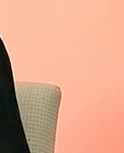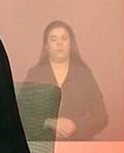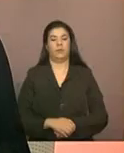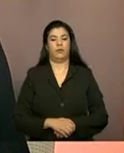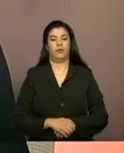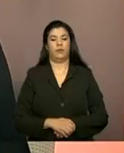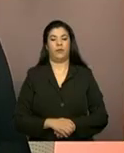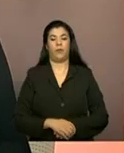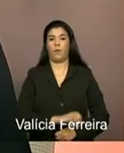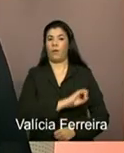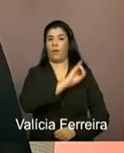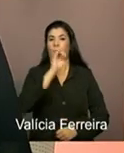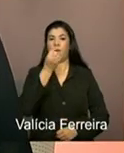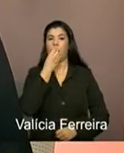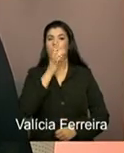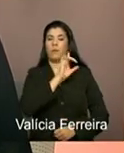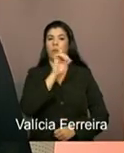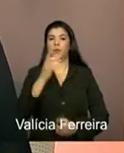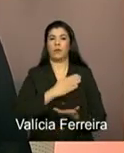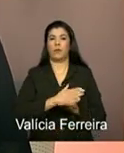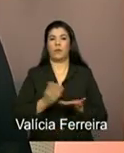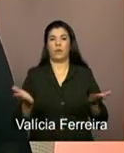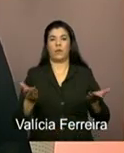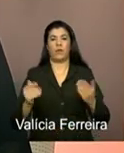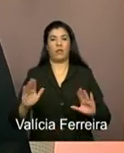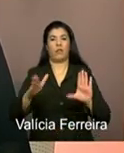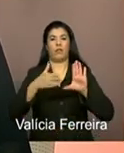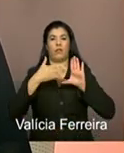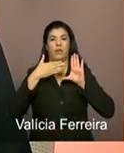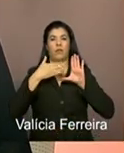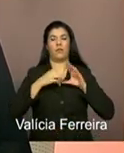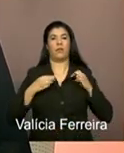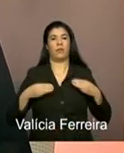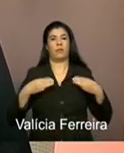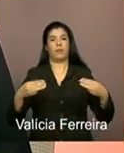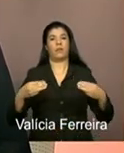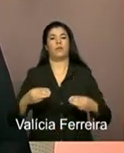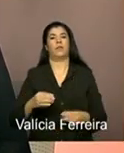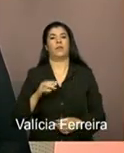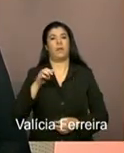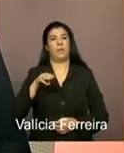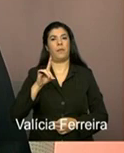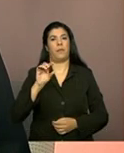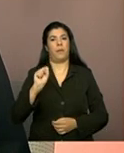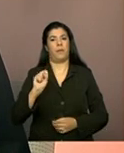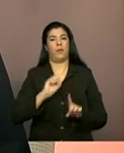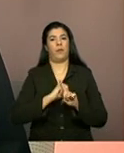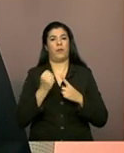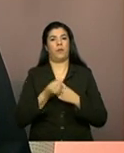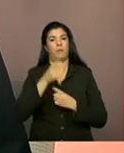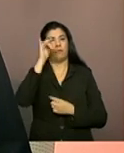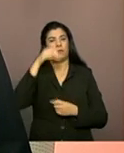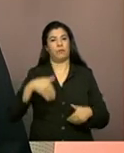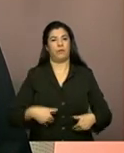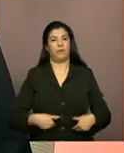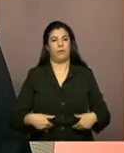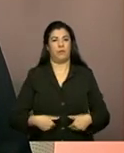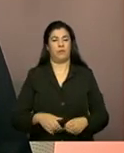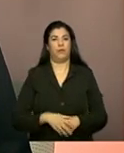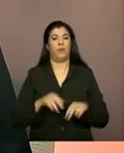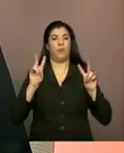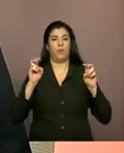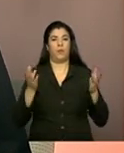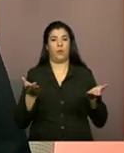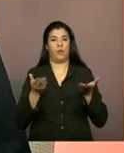Olá, bom dia! Está no ar mais uma teleconferência do Ministério do Desenvolvimento Social e Combate à Fome. O